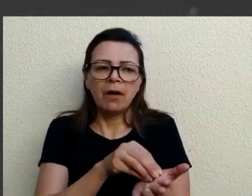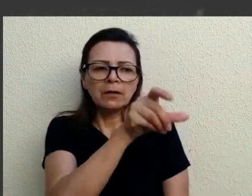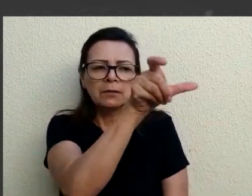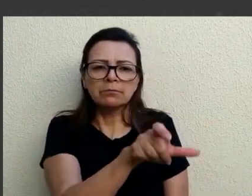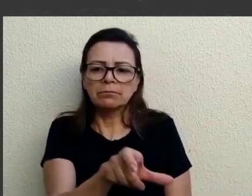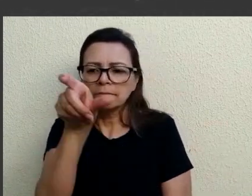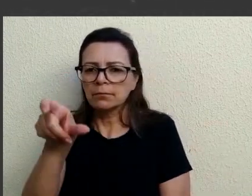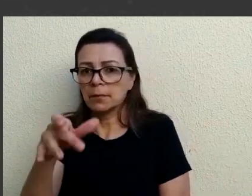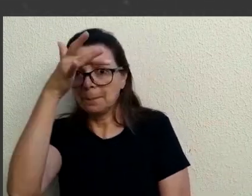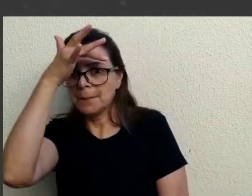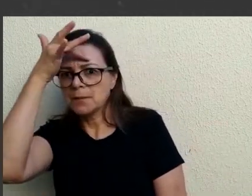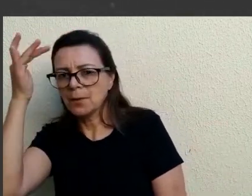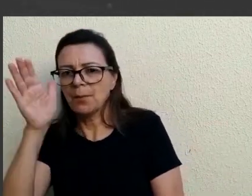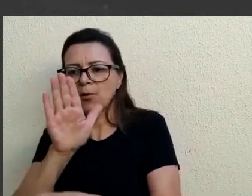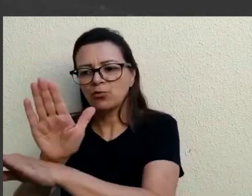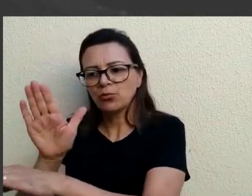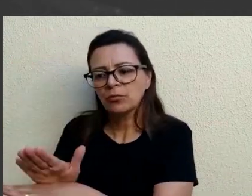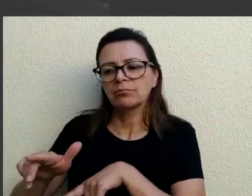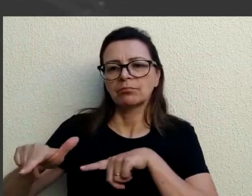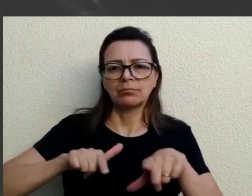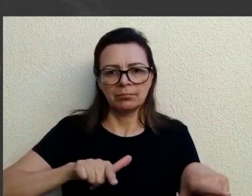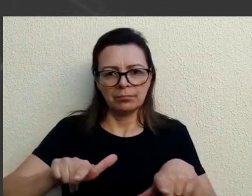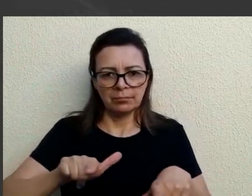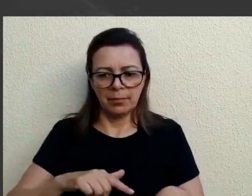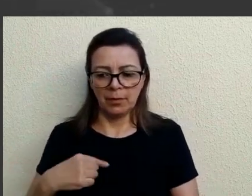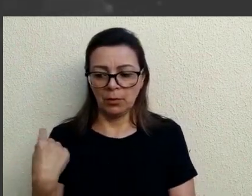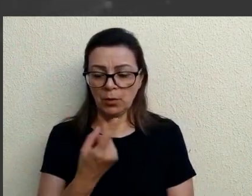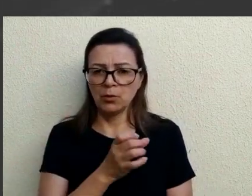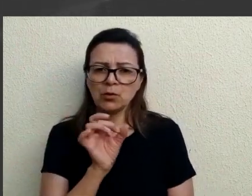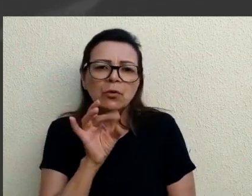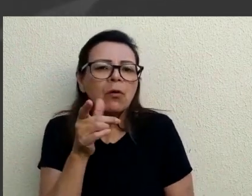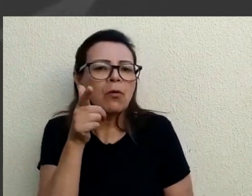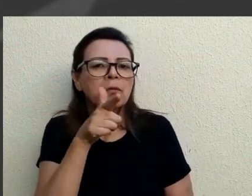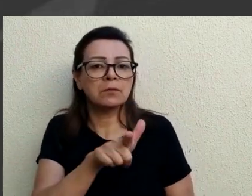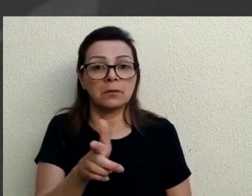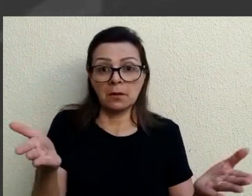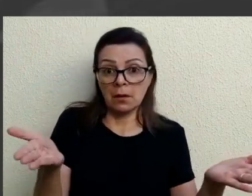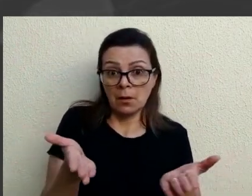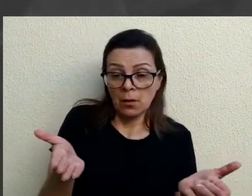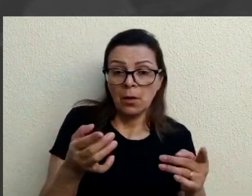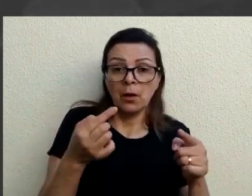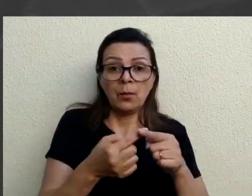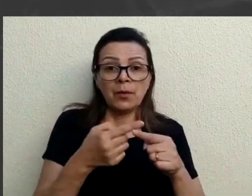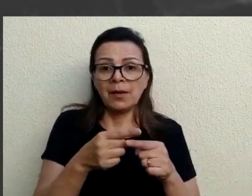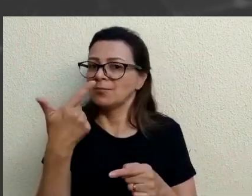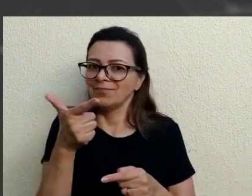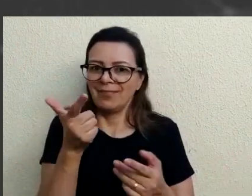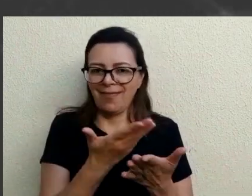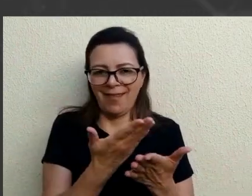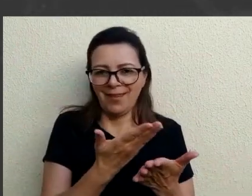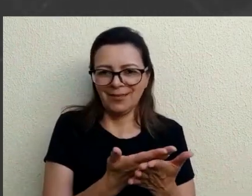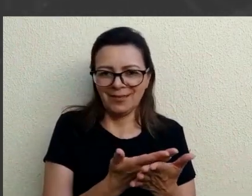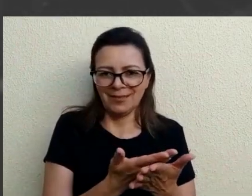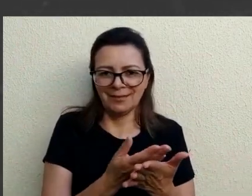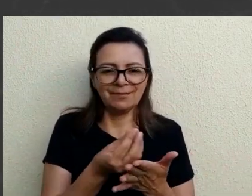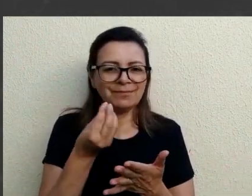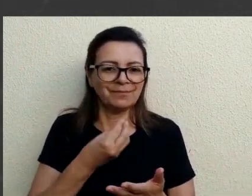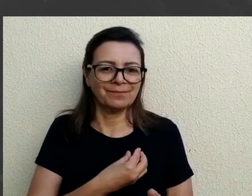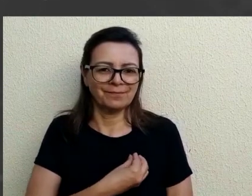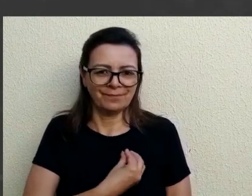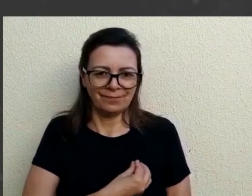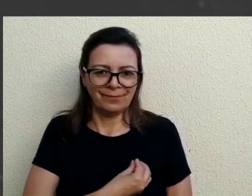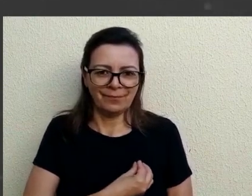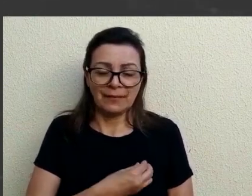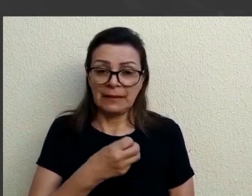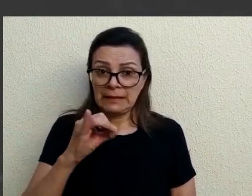tanta gente para estar trabalhando assim e a gente só está conseguindo fazer isso agora também porque a gente está sem aula. Se estivesse